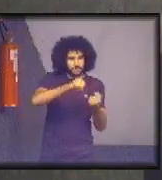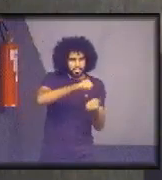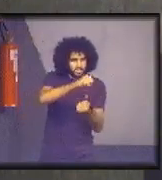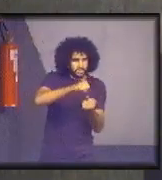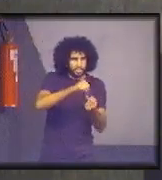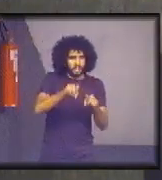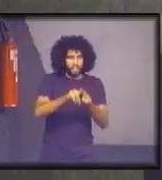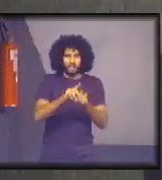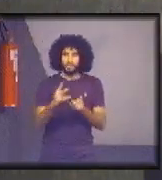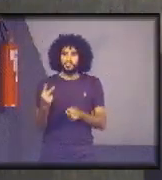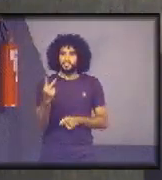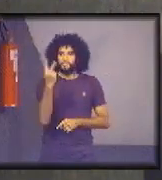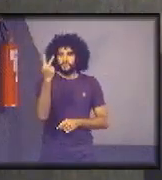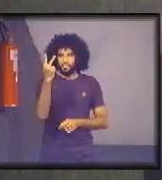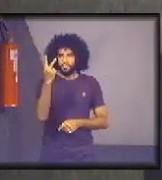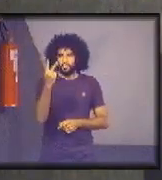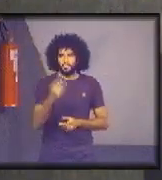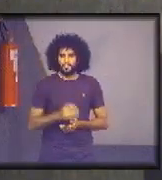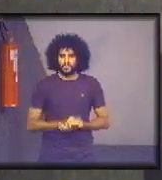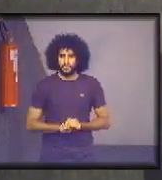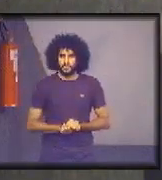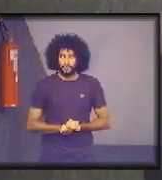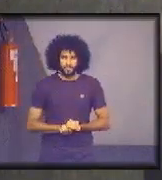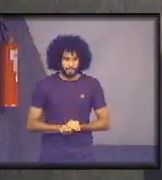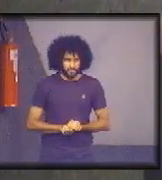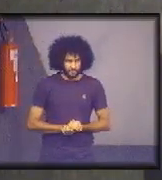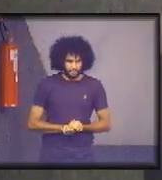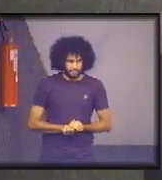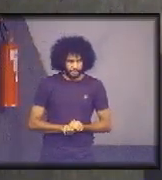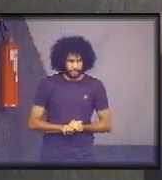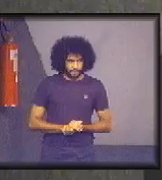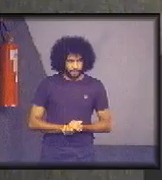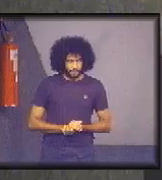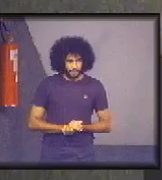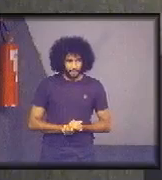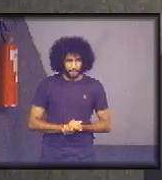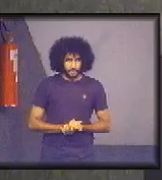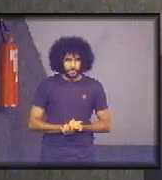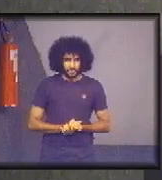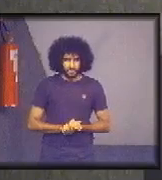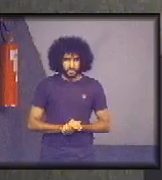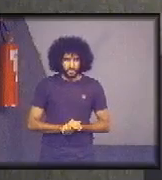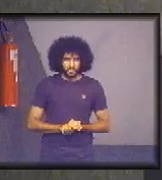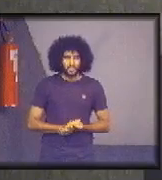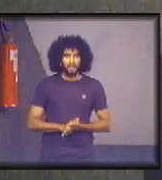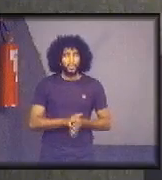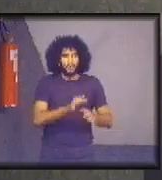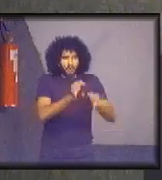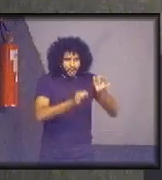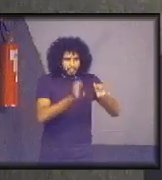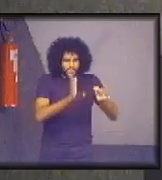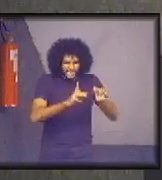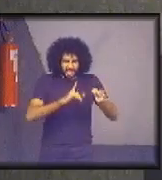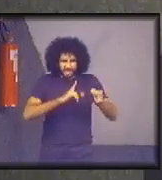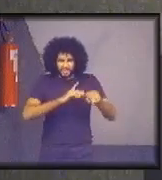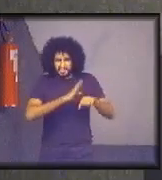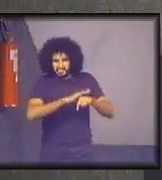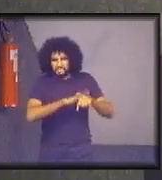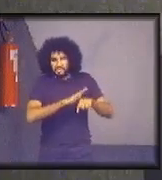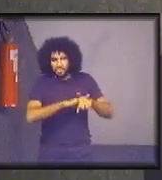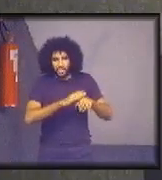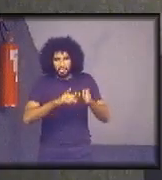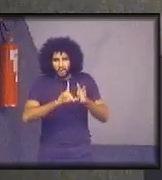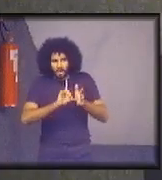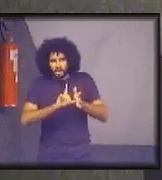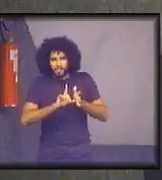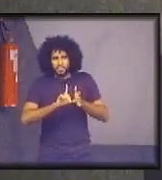como um valor. A sessão, já o tribunal já vinha há tempo, antes da implementação dos